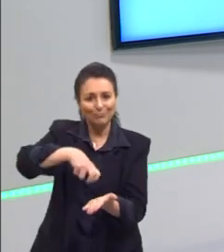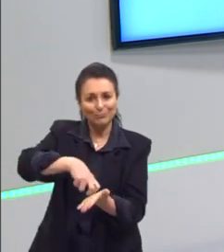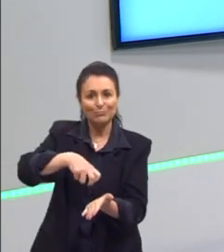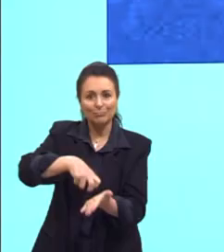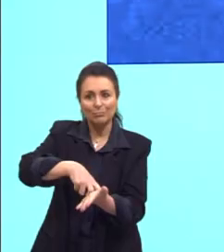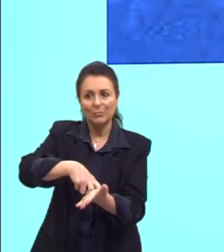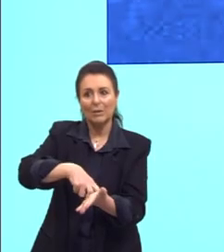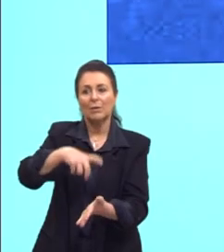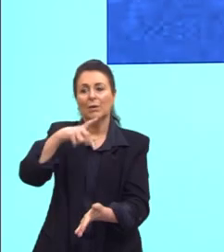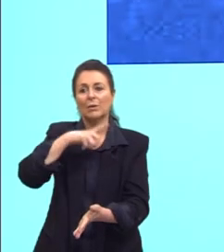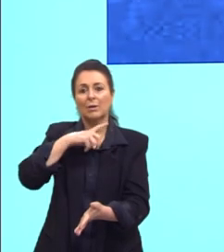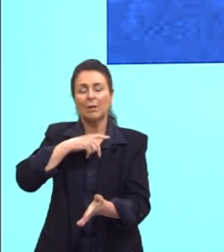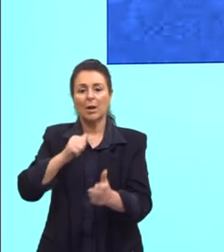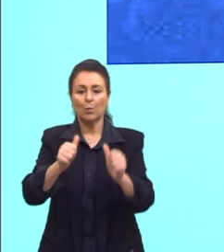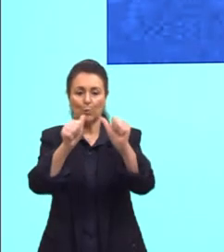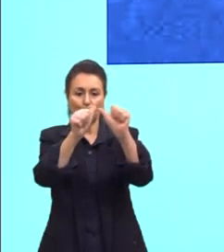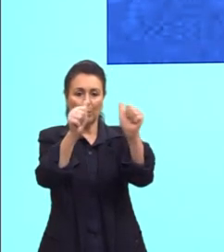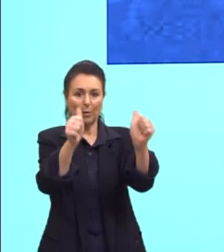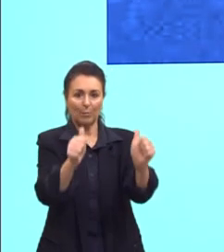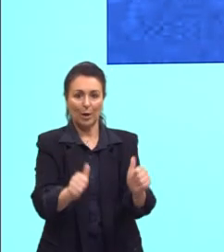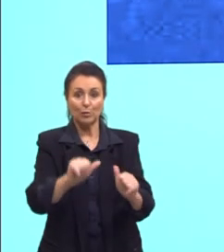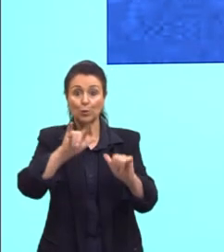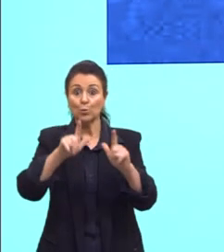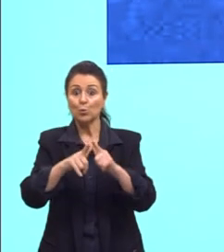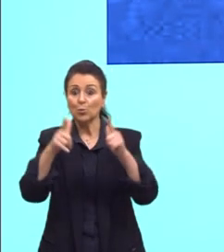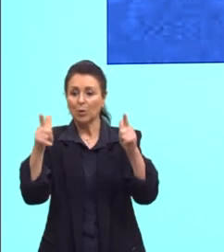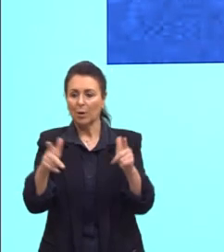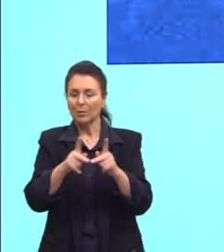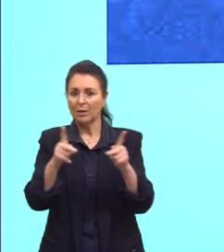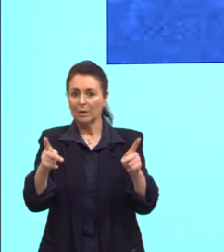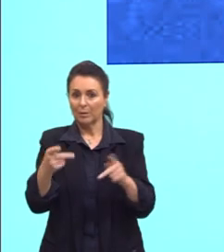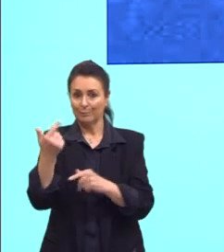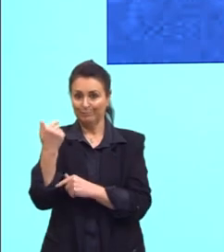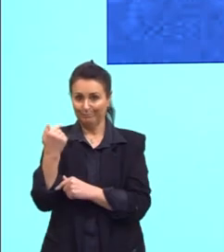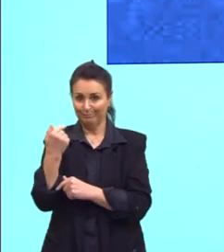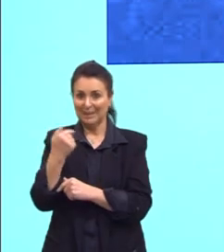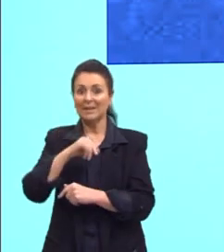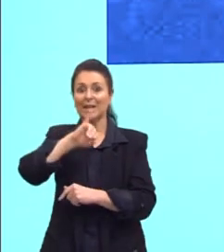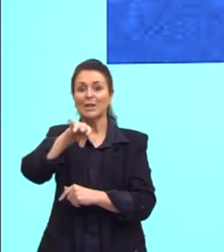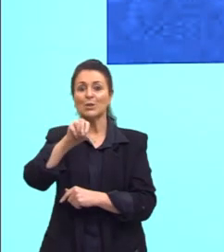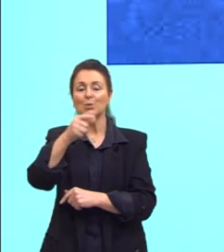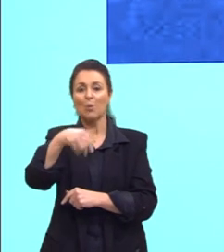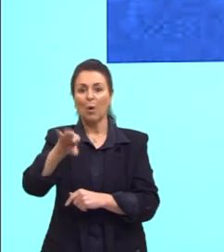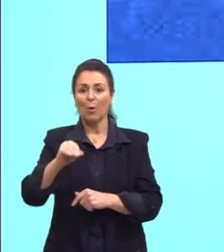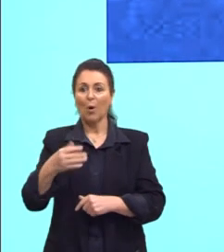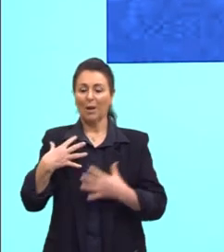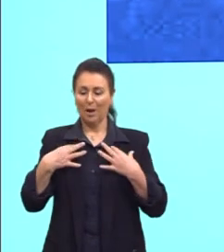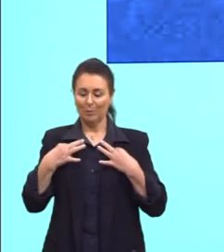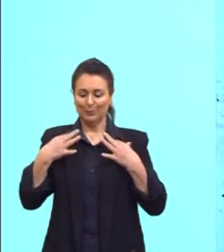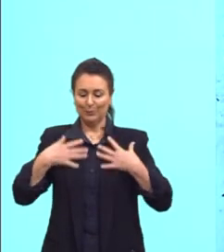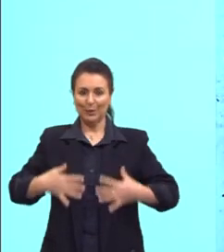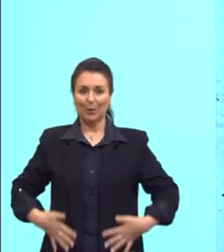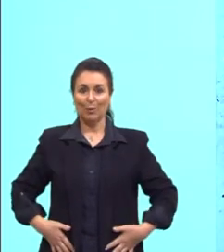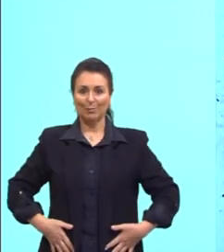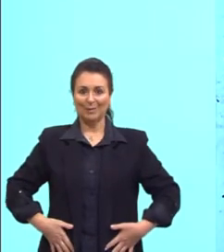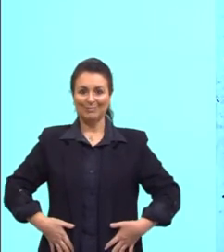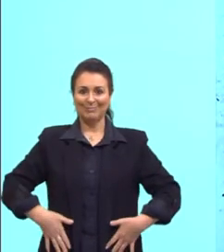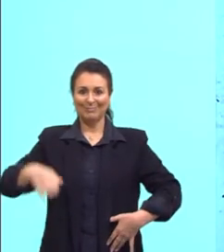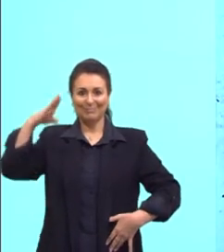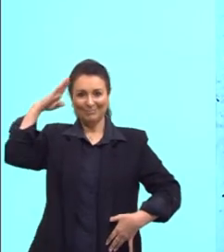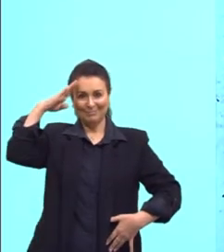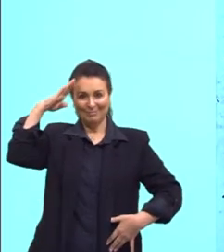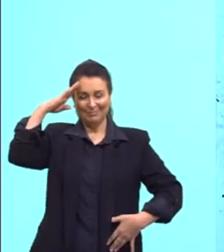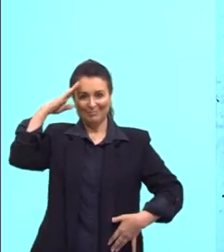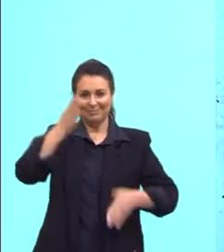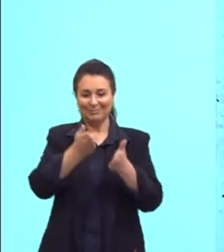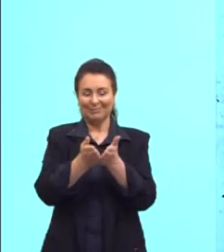então, uma imagem do jornal da época, e uma imagem do João Cândido vestido de marinheiro. A